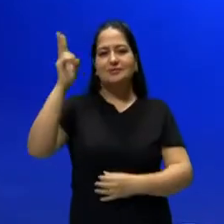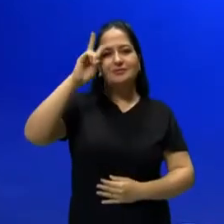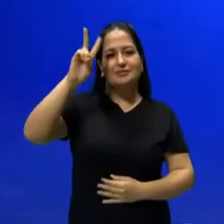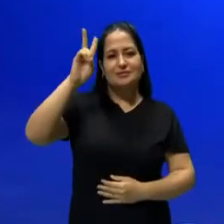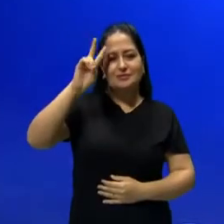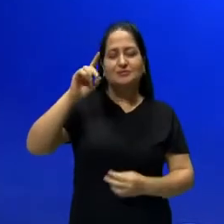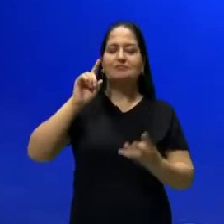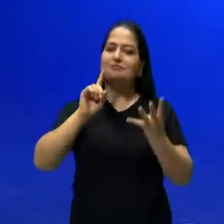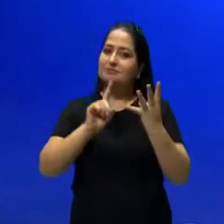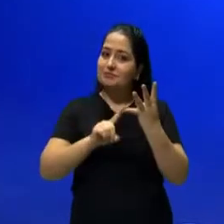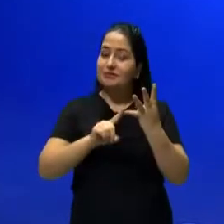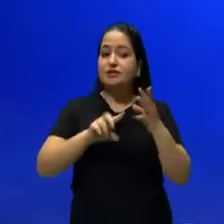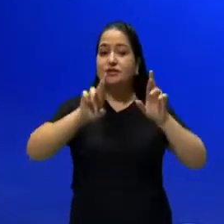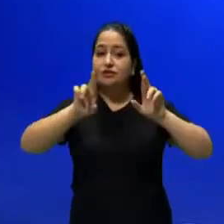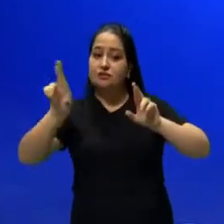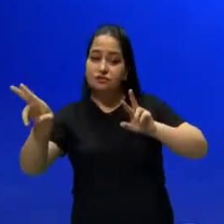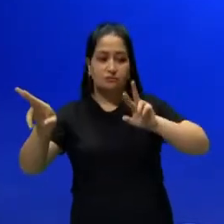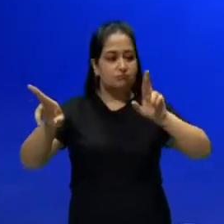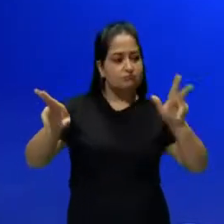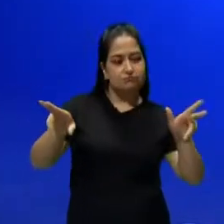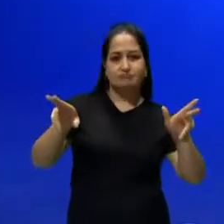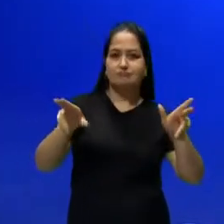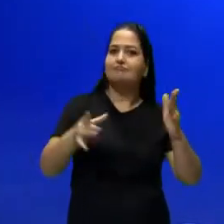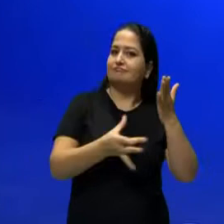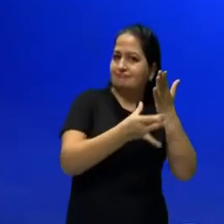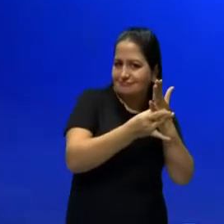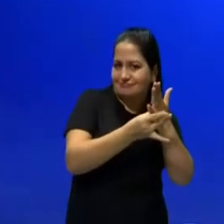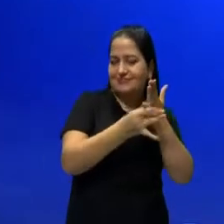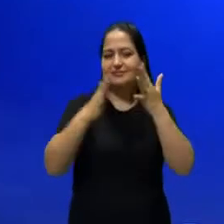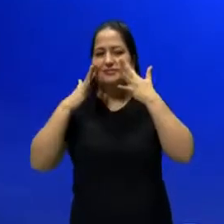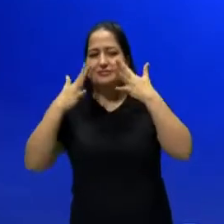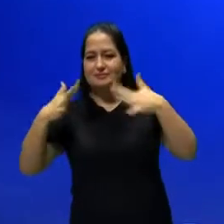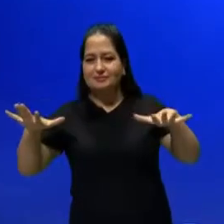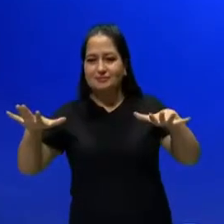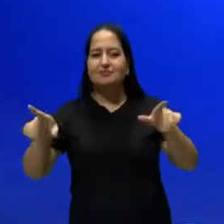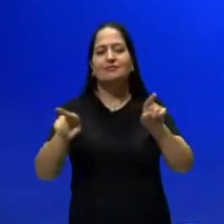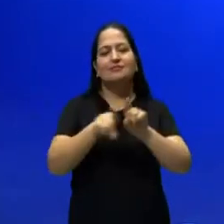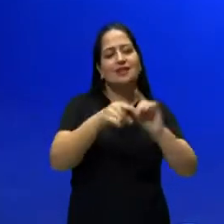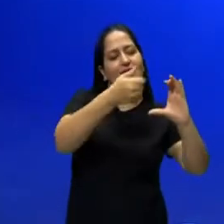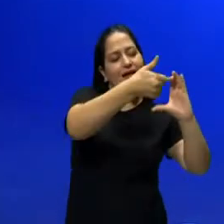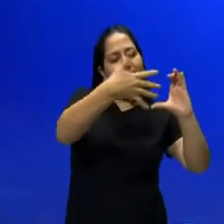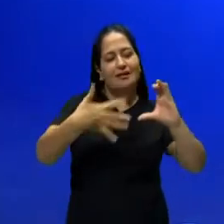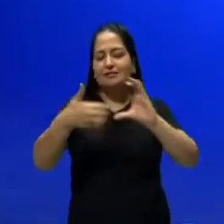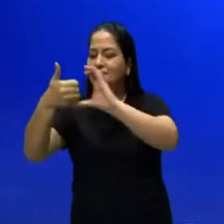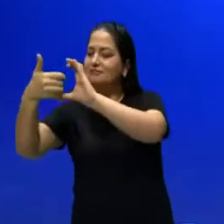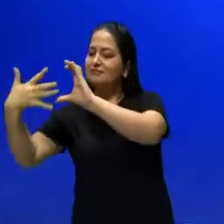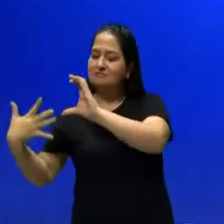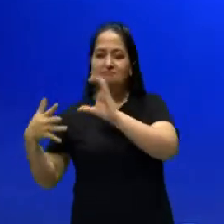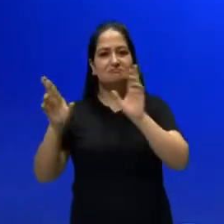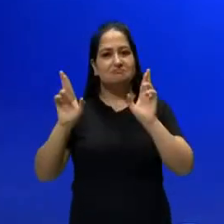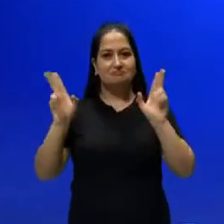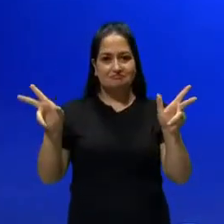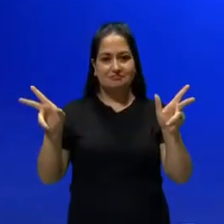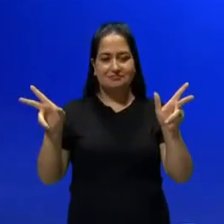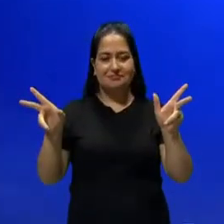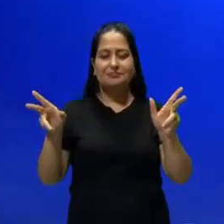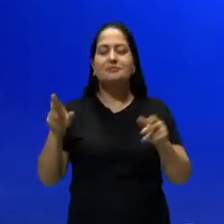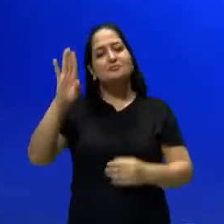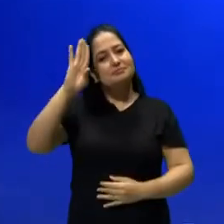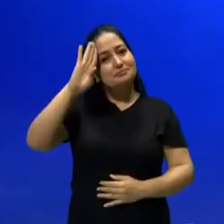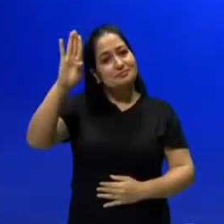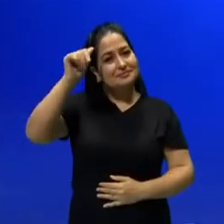as diferenças entre realismo e naturalismo, as características de cada um desses estilos, os